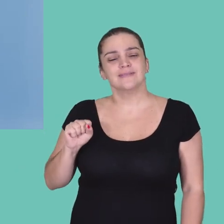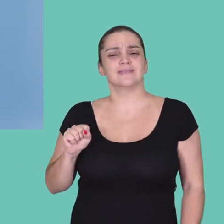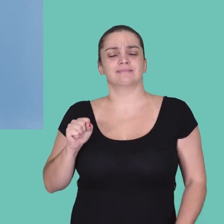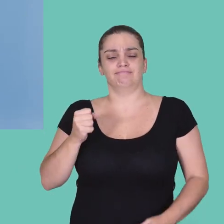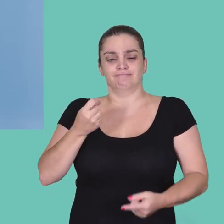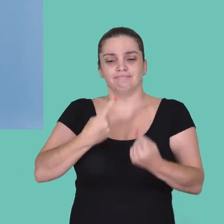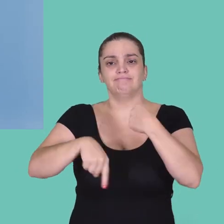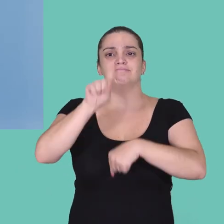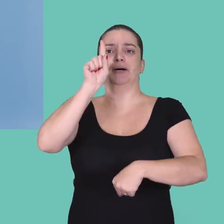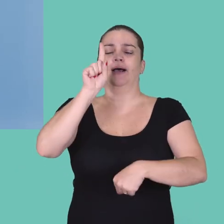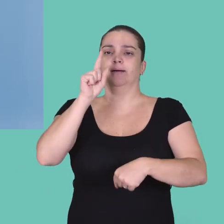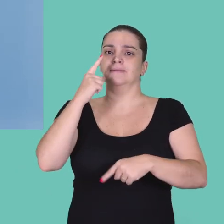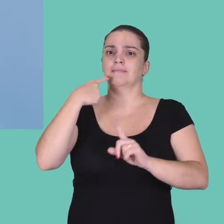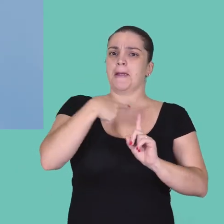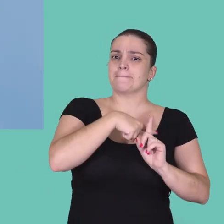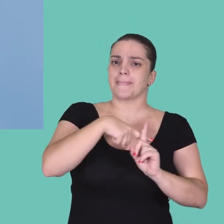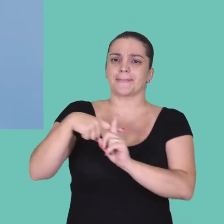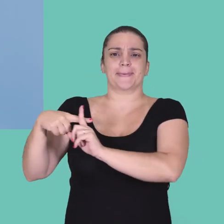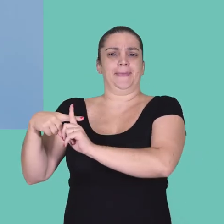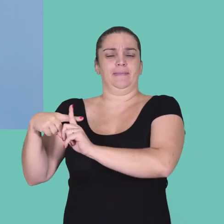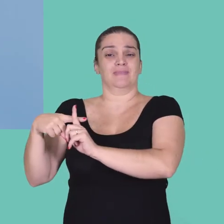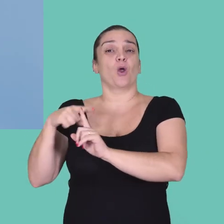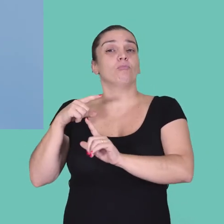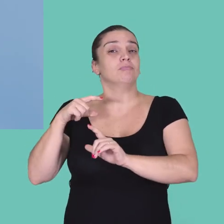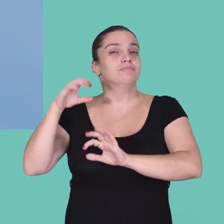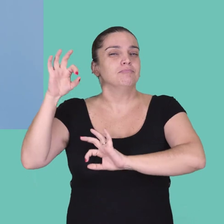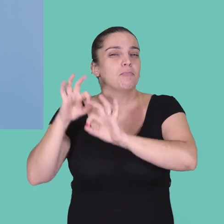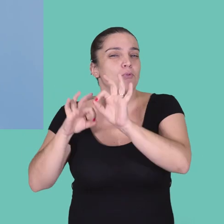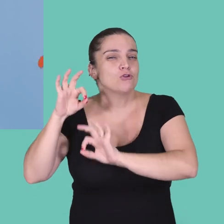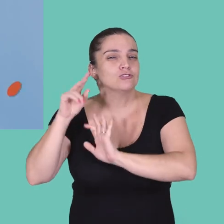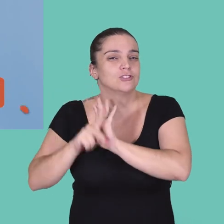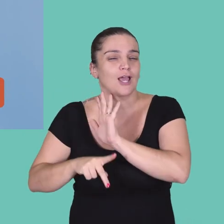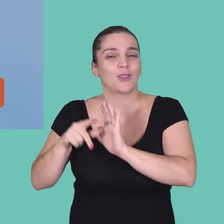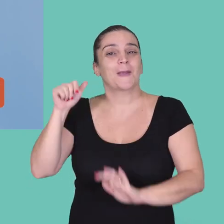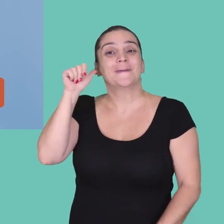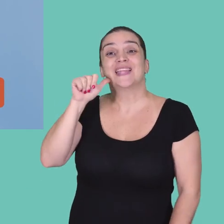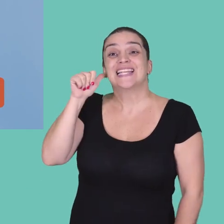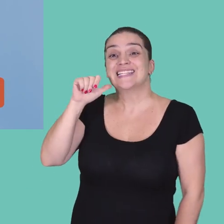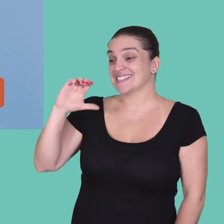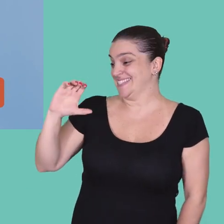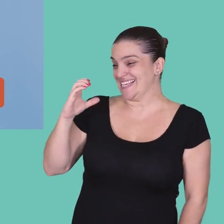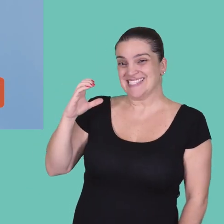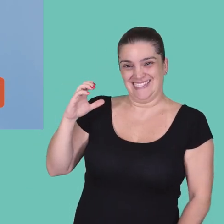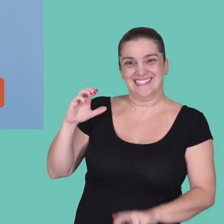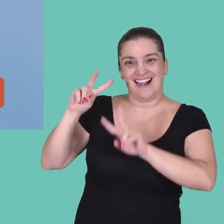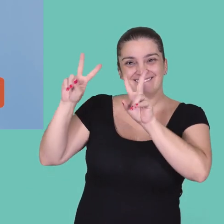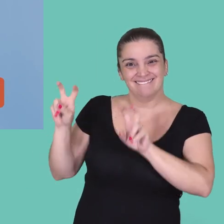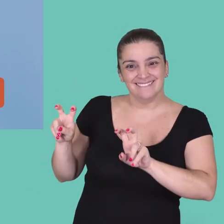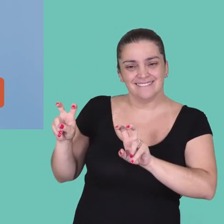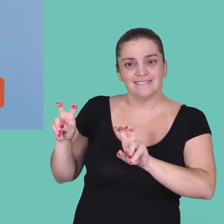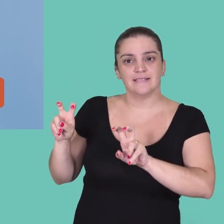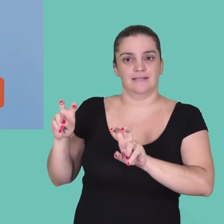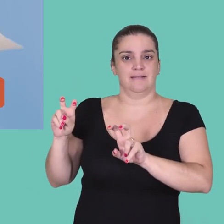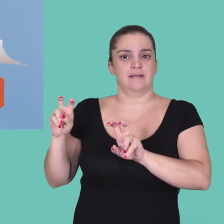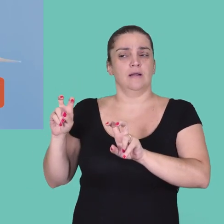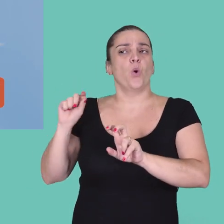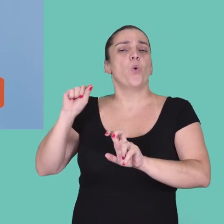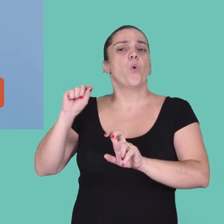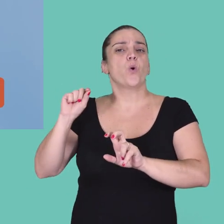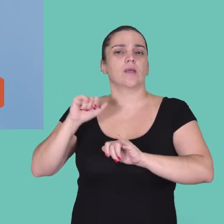e de projetos de ação afirmativa. No contexto do projeto Meninas da Ciência, que nós vamos comentar daqui a pouco, nós